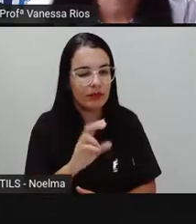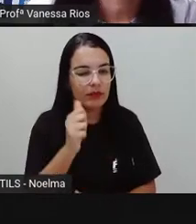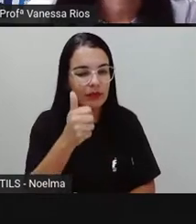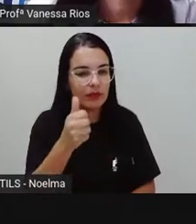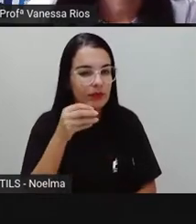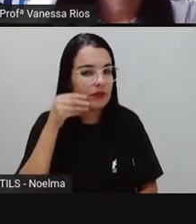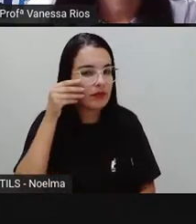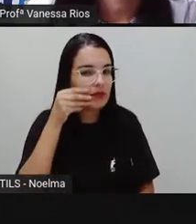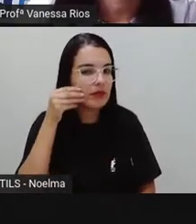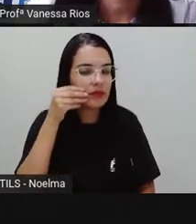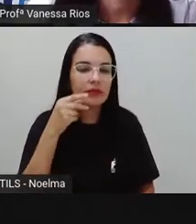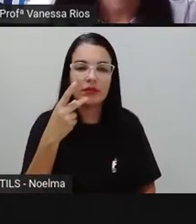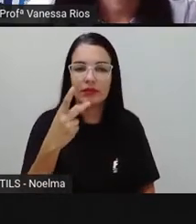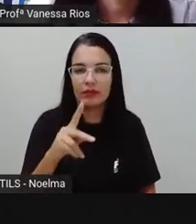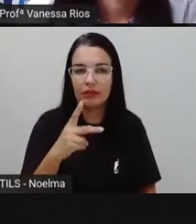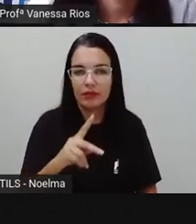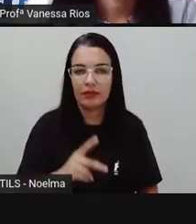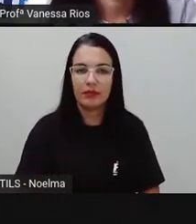experiência.